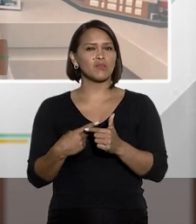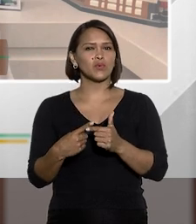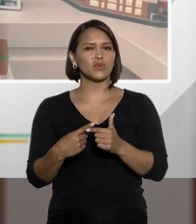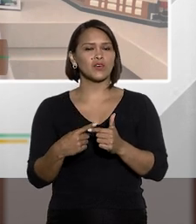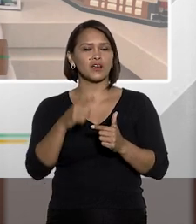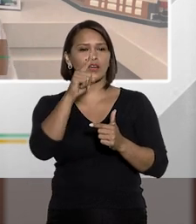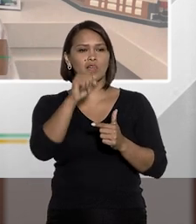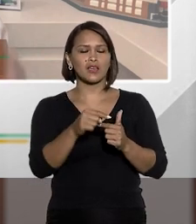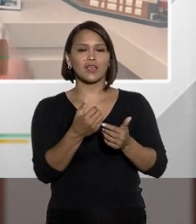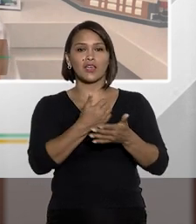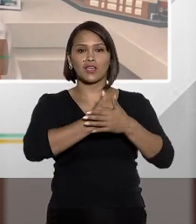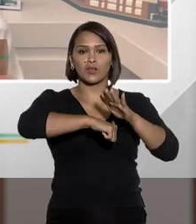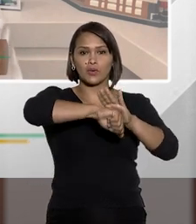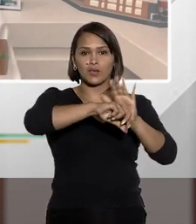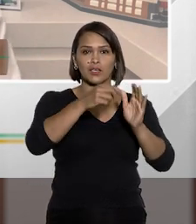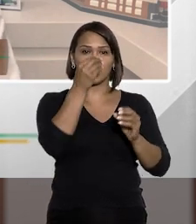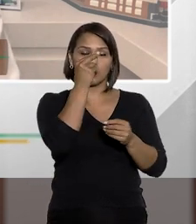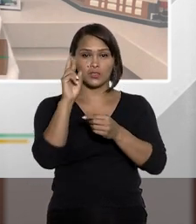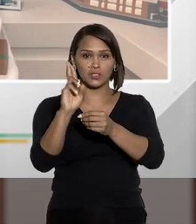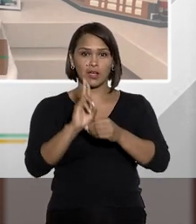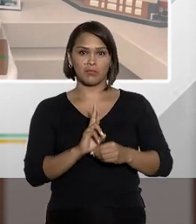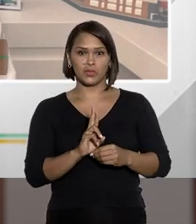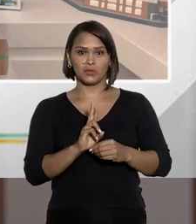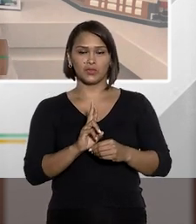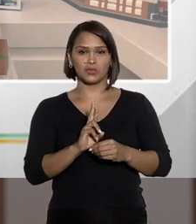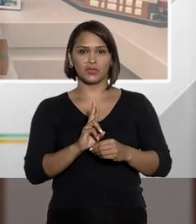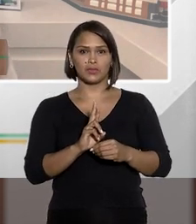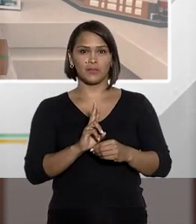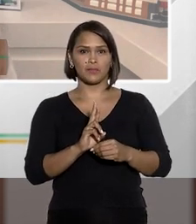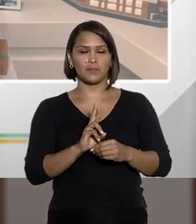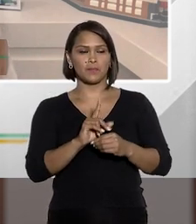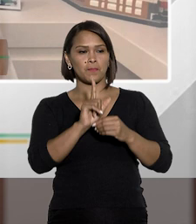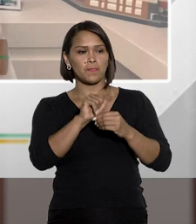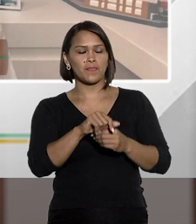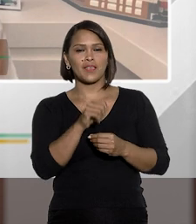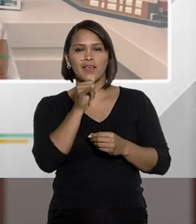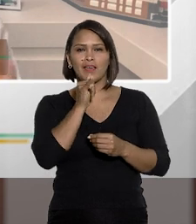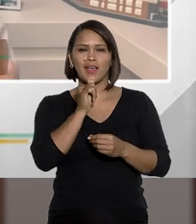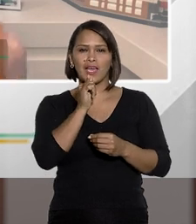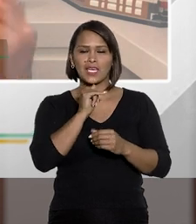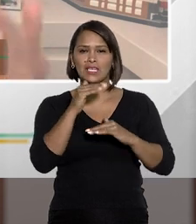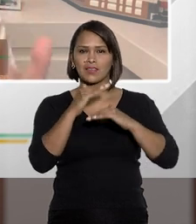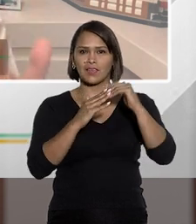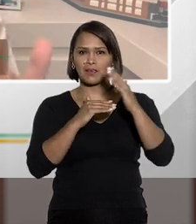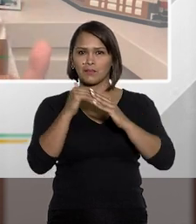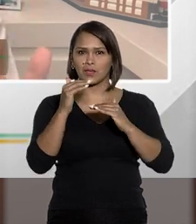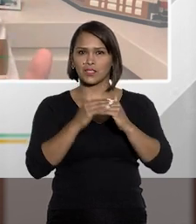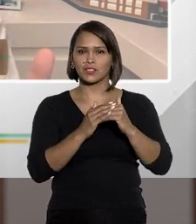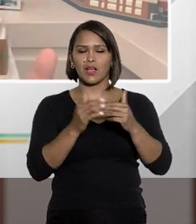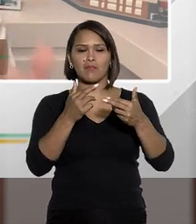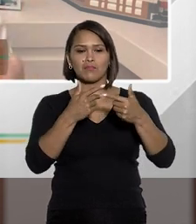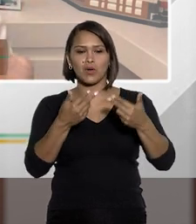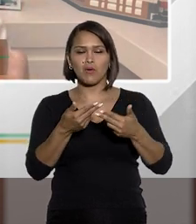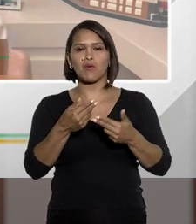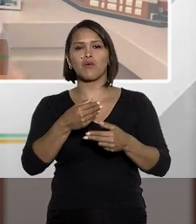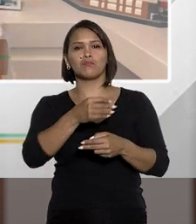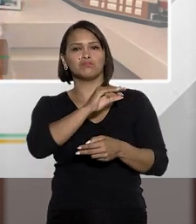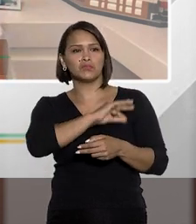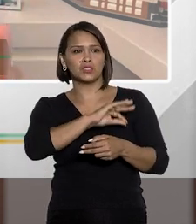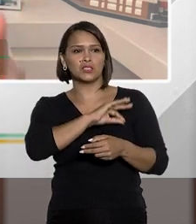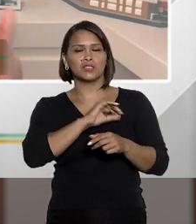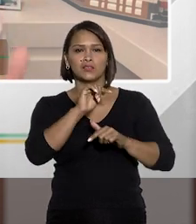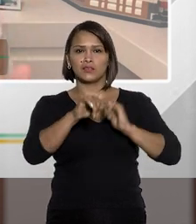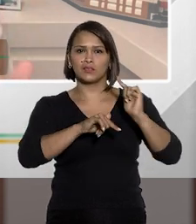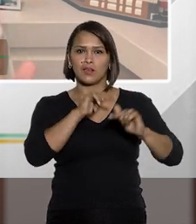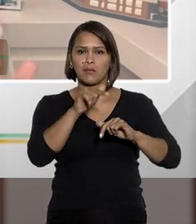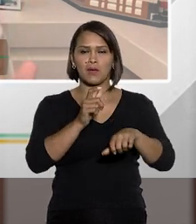Rogério, por que que o crime de abuso de autoridade, ainda que praticado por militar